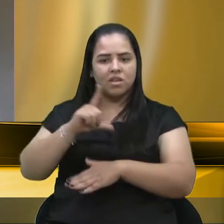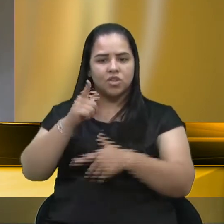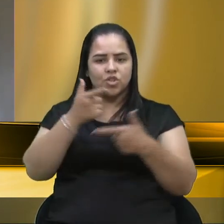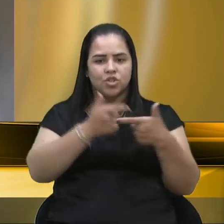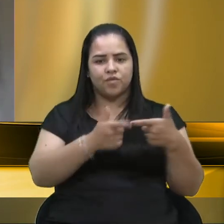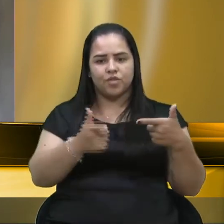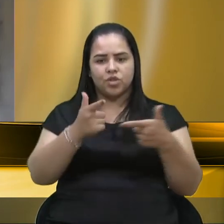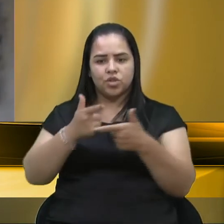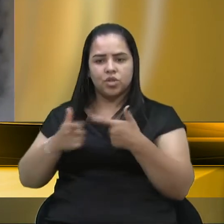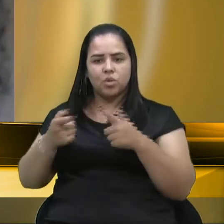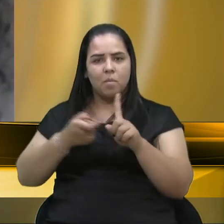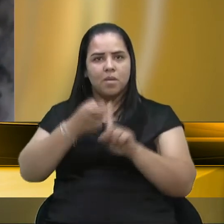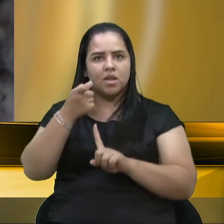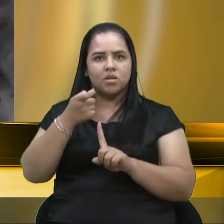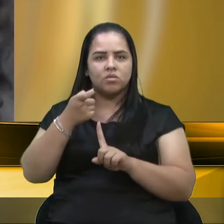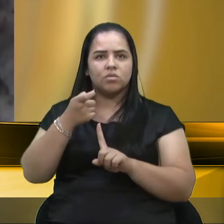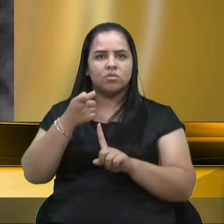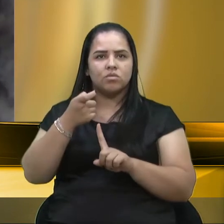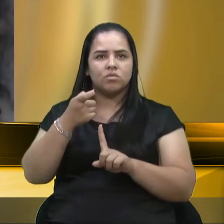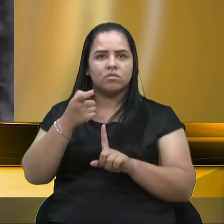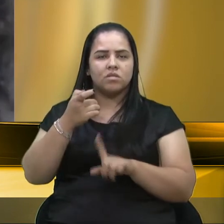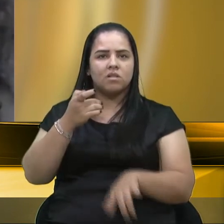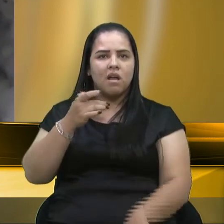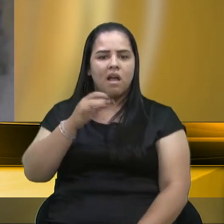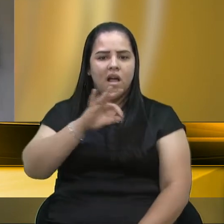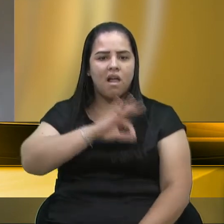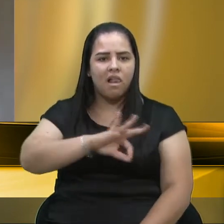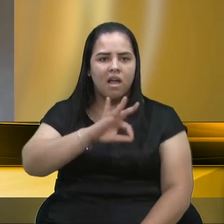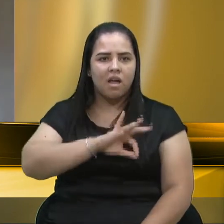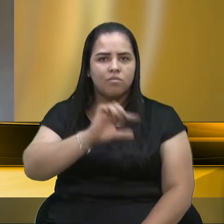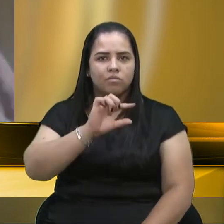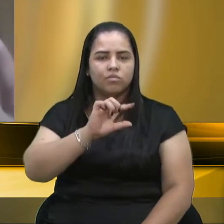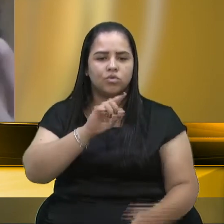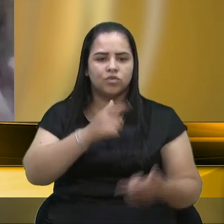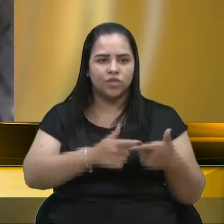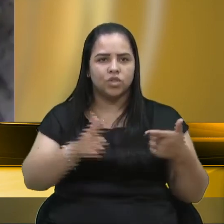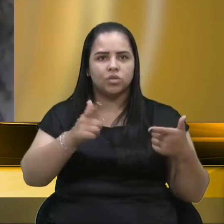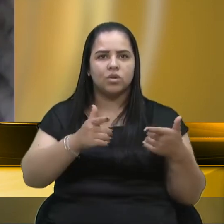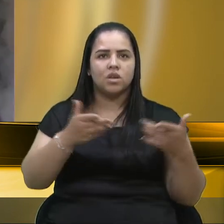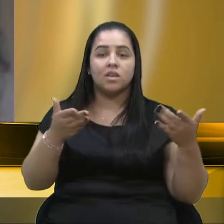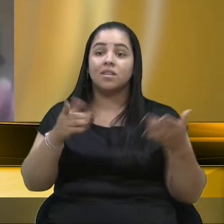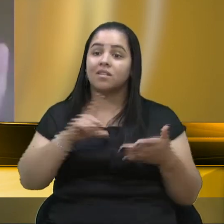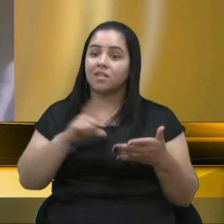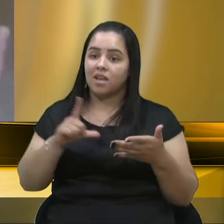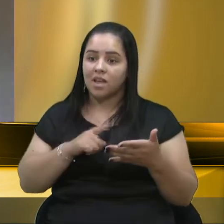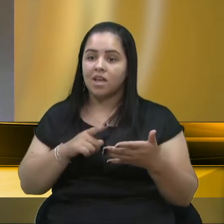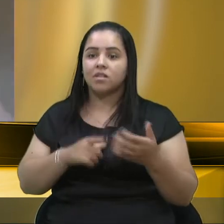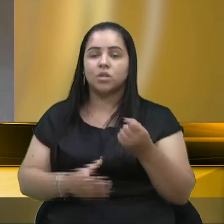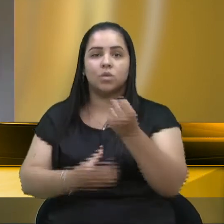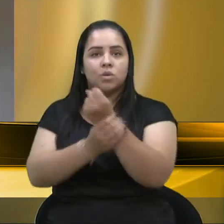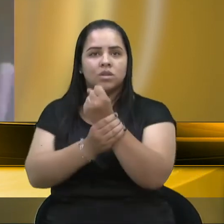o seu plano saúde garantido pelo IP Saúde, que é justamente isso, é uma colaboração, é